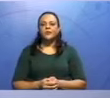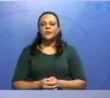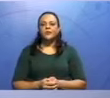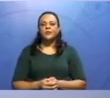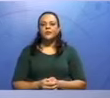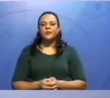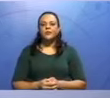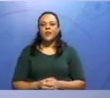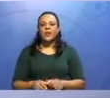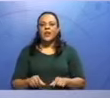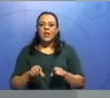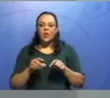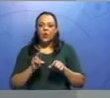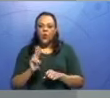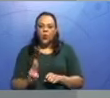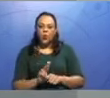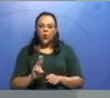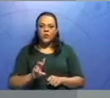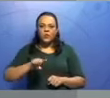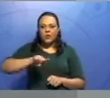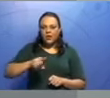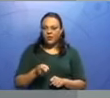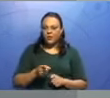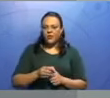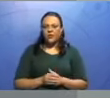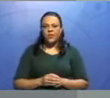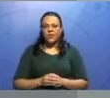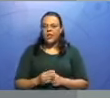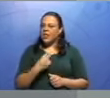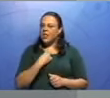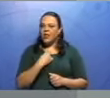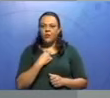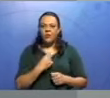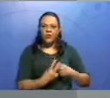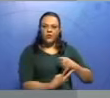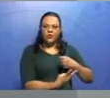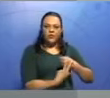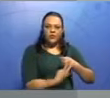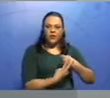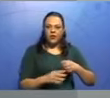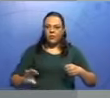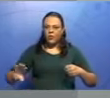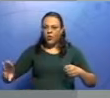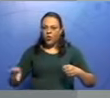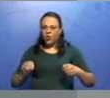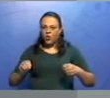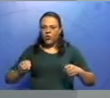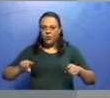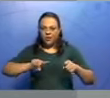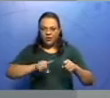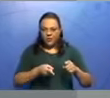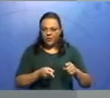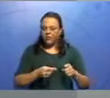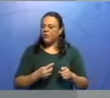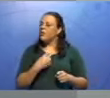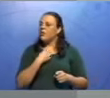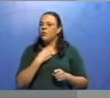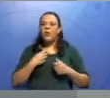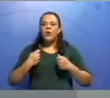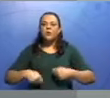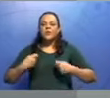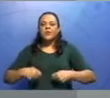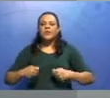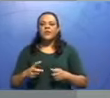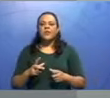complemento. E a vírgula? Eu não coloco vírgula entre o verbo e o seu complemento, a não ser que eu tenha uma expressão adverbial e aí eu devo colocar uma